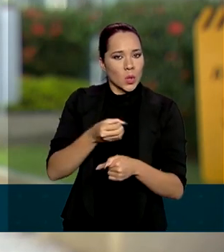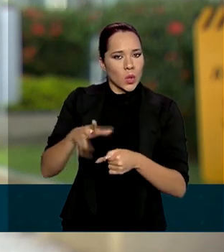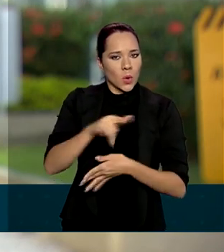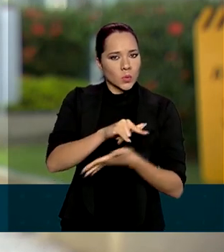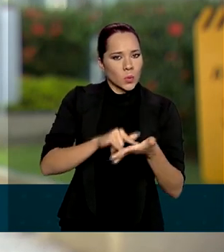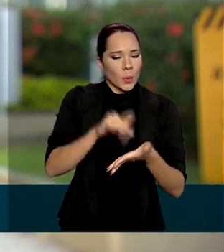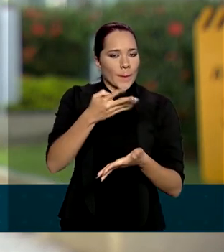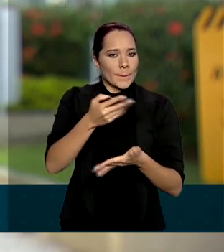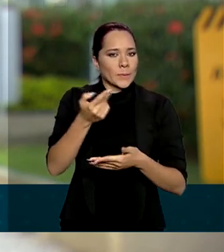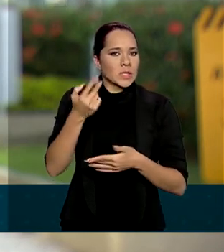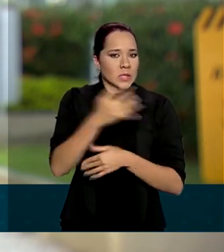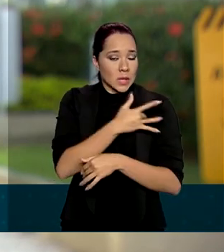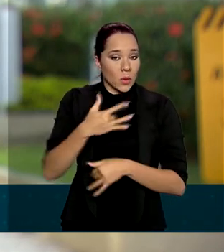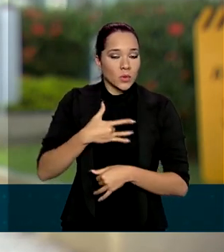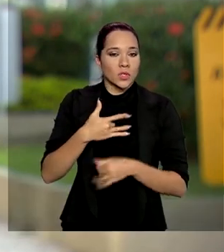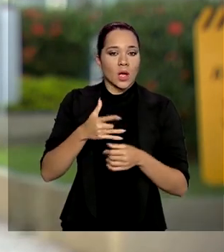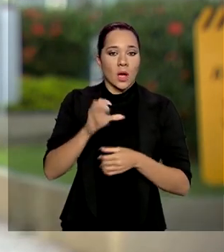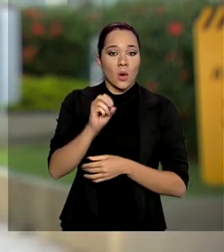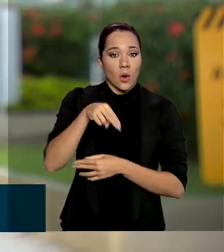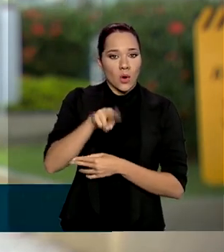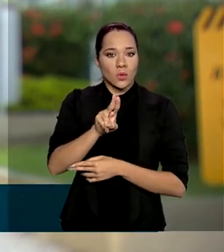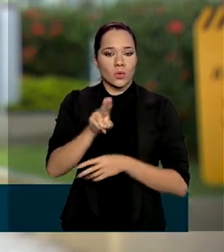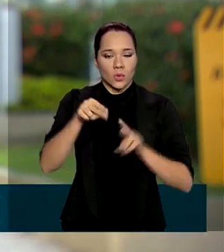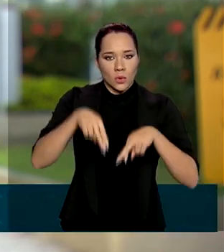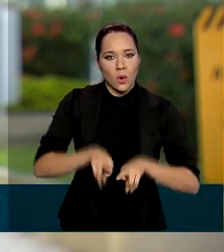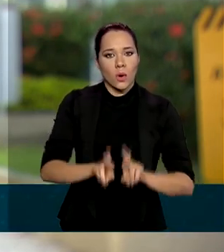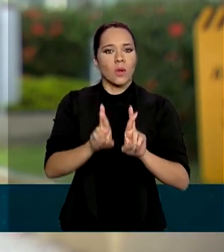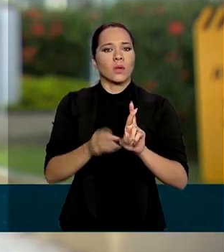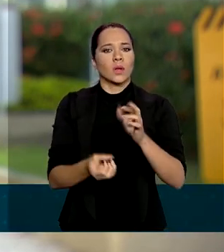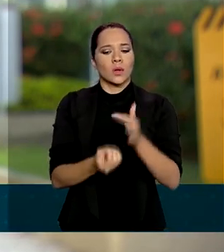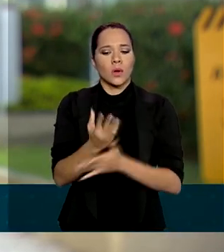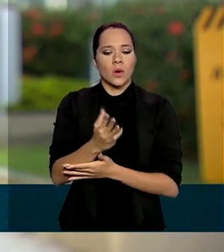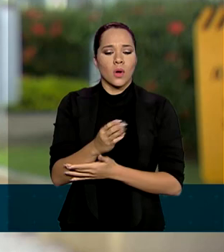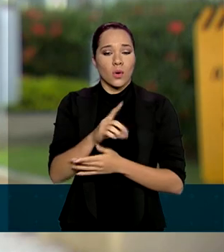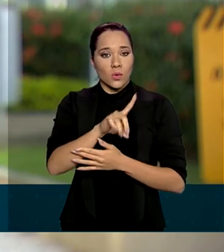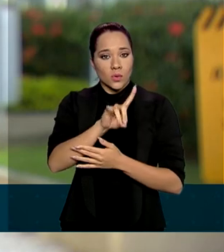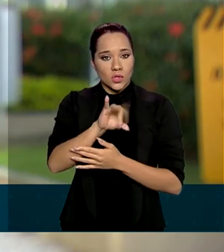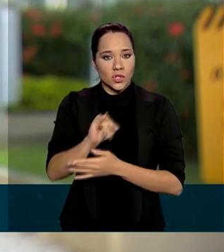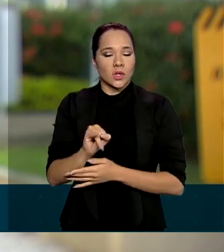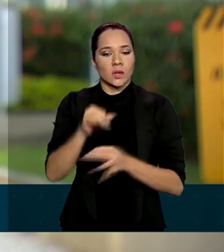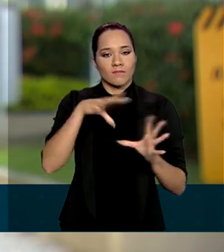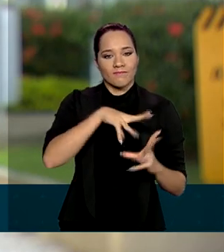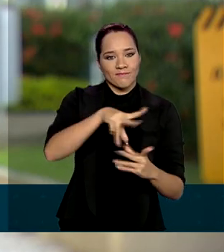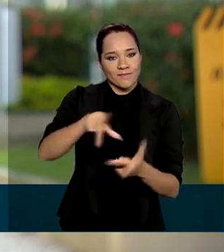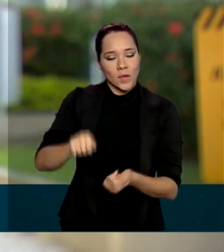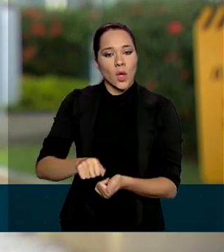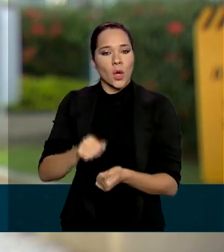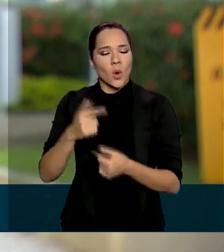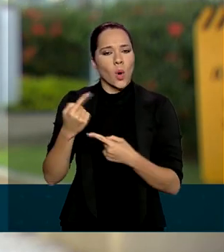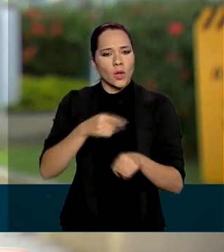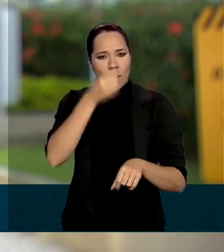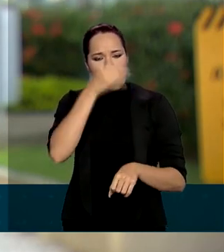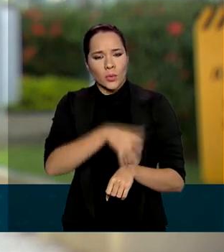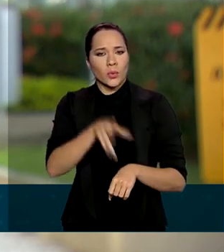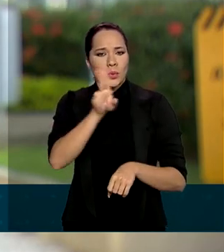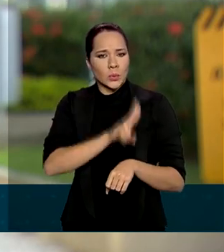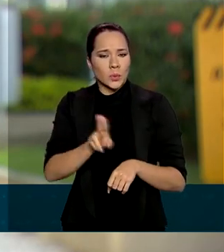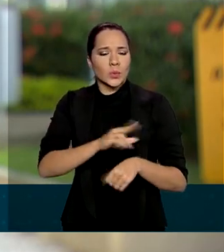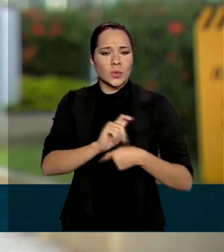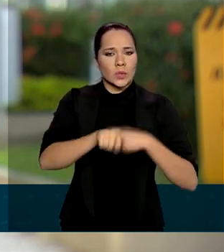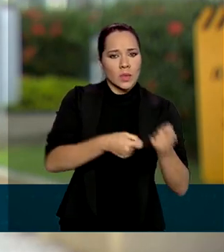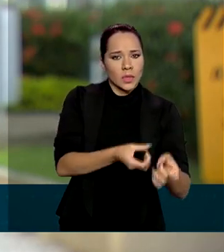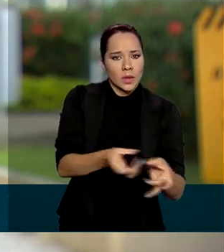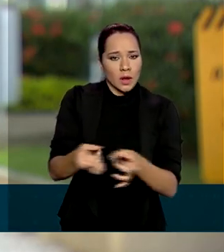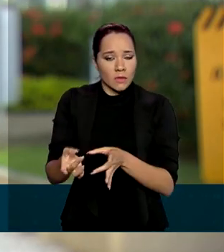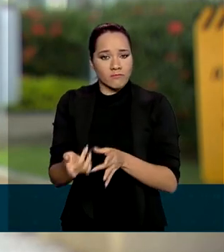saúde, a ONU criou em 1987 o Dia Internacional contra o Abuso e o Tráfico Ilícito de Drogas. E